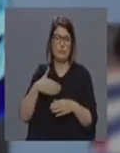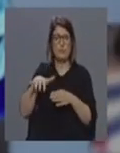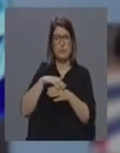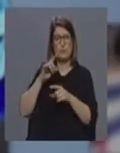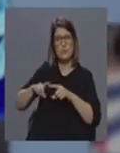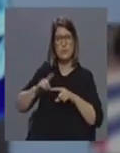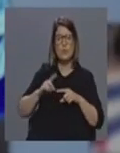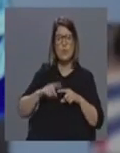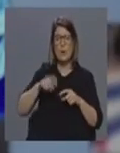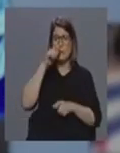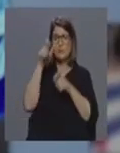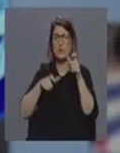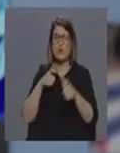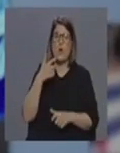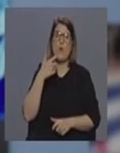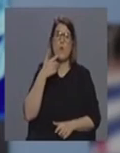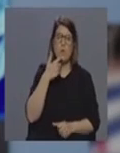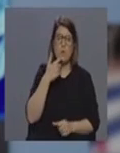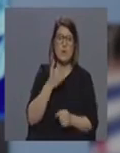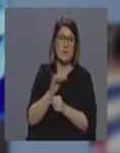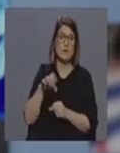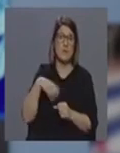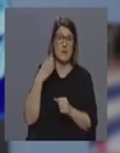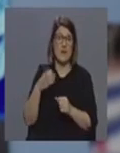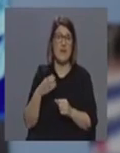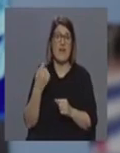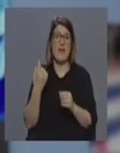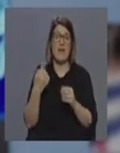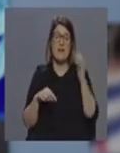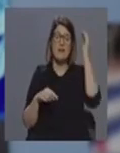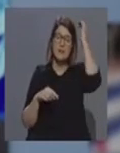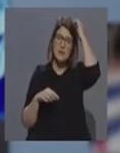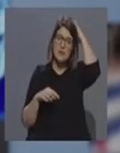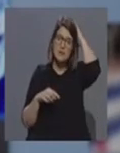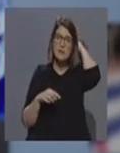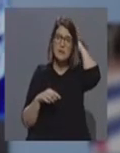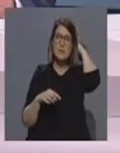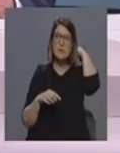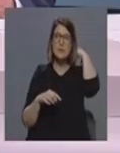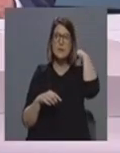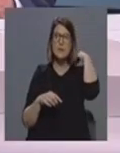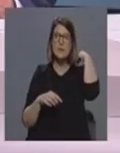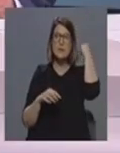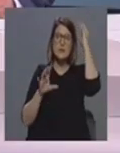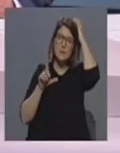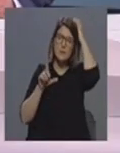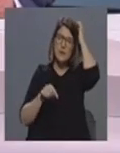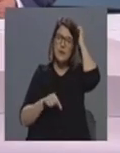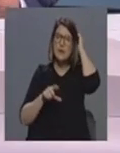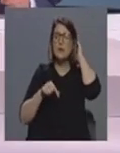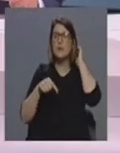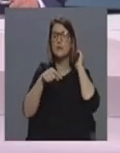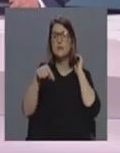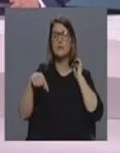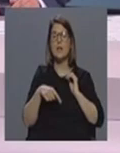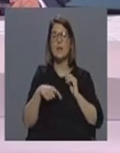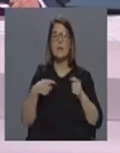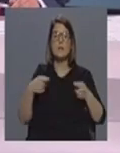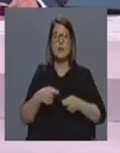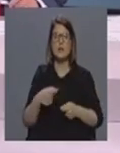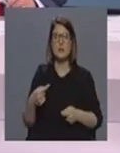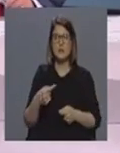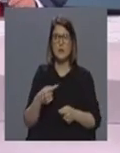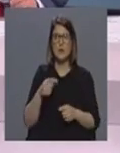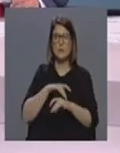maior densidade populacional também a ilha de São Miguel e foi anunciado também um reforço para dotar o hospital de salas de pressão negativa o hospital de Ponta Elegada certo